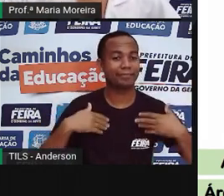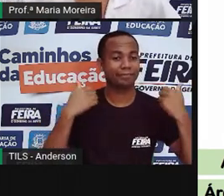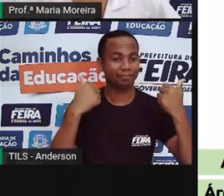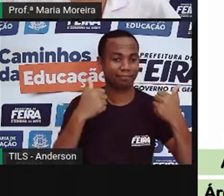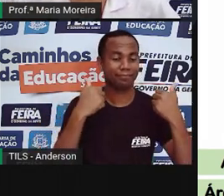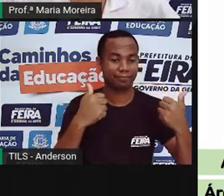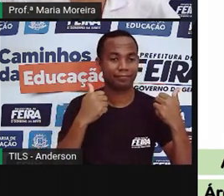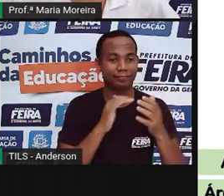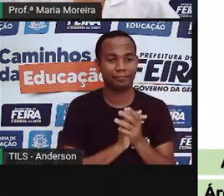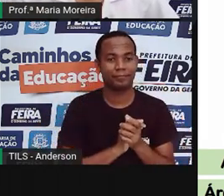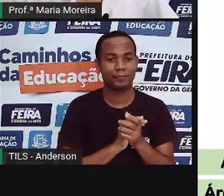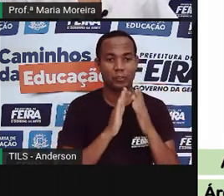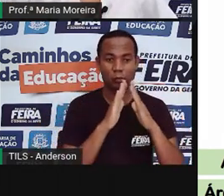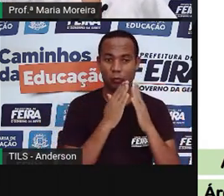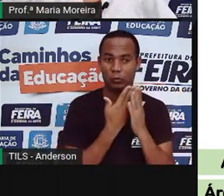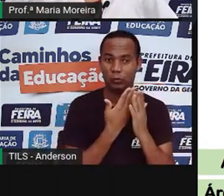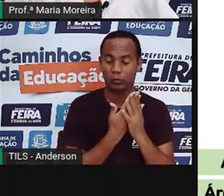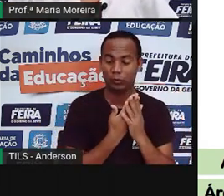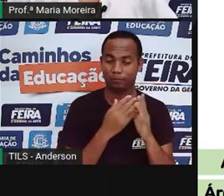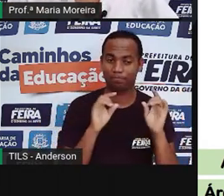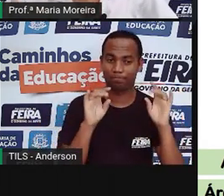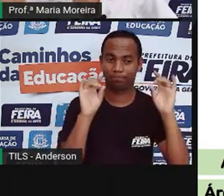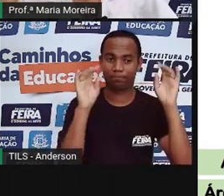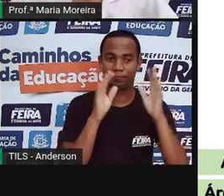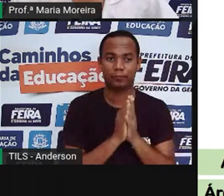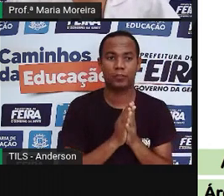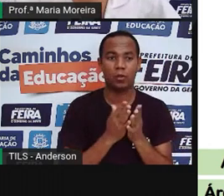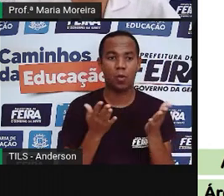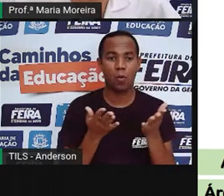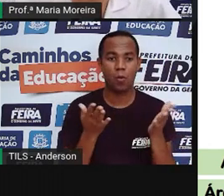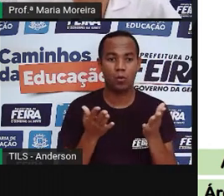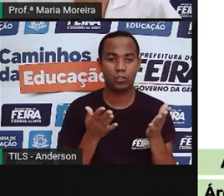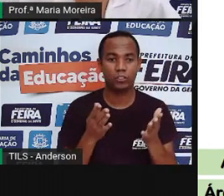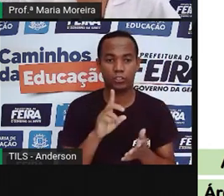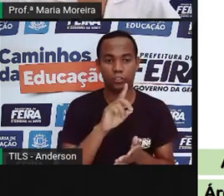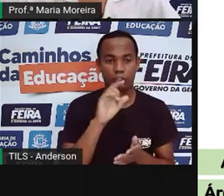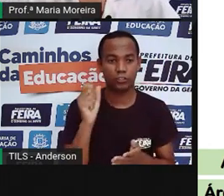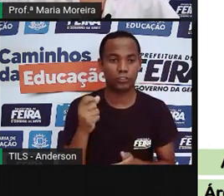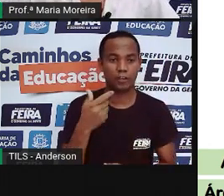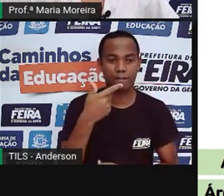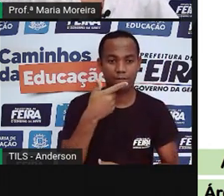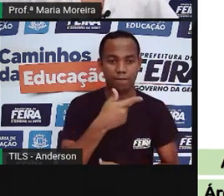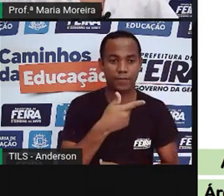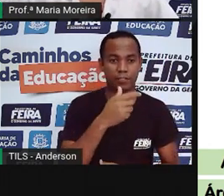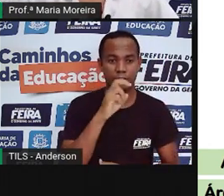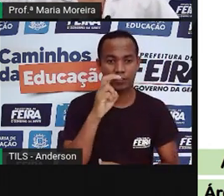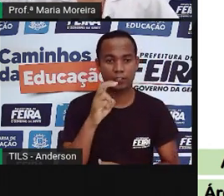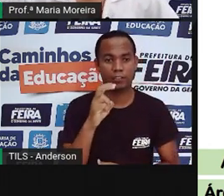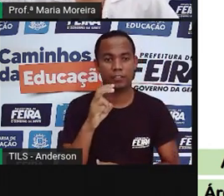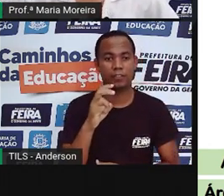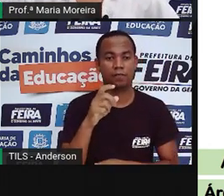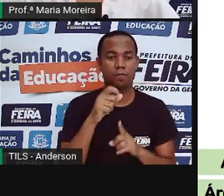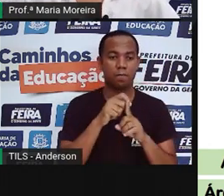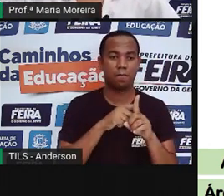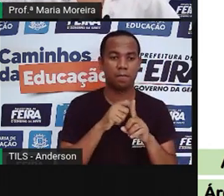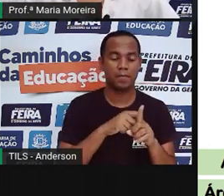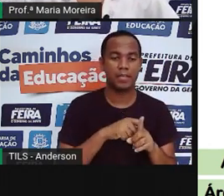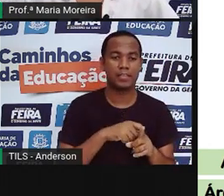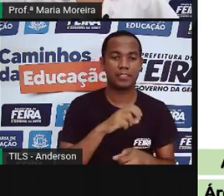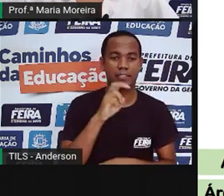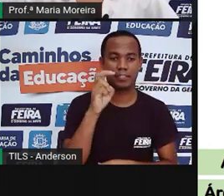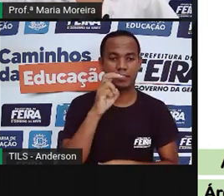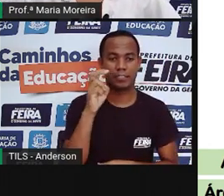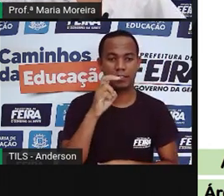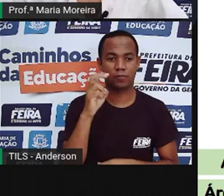Vamos que vamos pra essa aula, vamos lá! Hoje, dia 25 do mês 5 de 2021, nosso